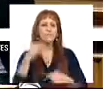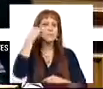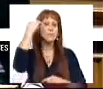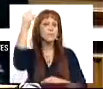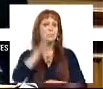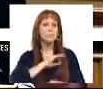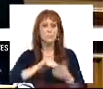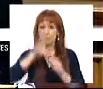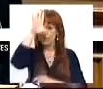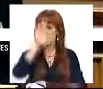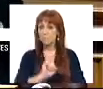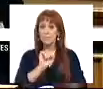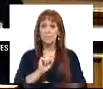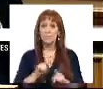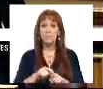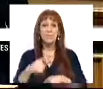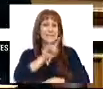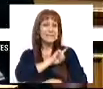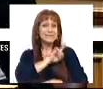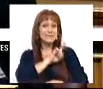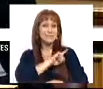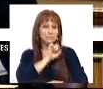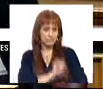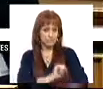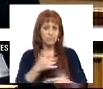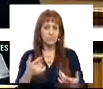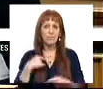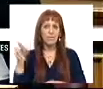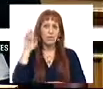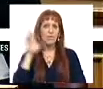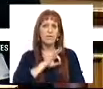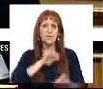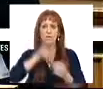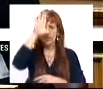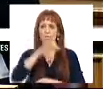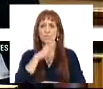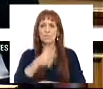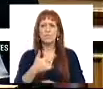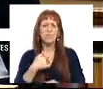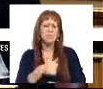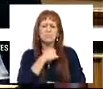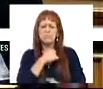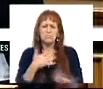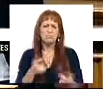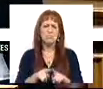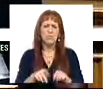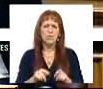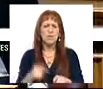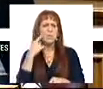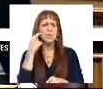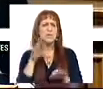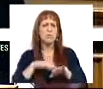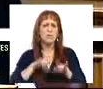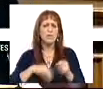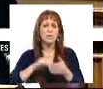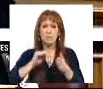ao Sr. Secretário de Estado das Privatizações. Eu ouvi o Sr. Secretário de Estado dizer que não se importava de ficar conhecido